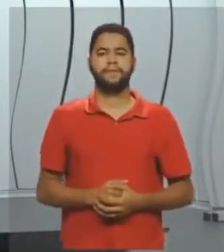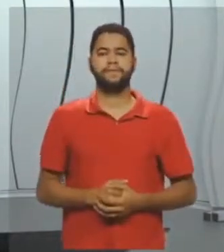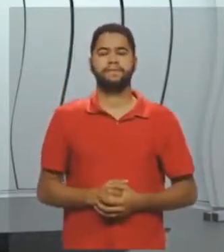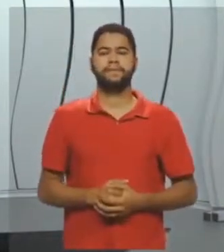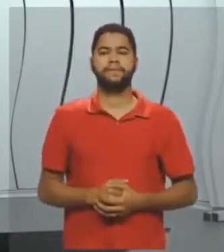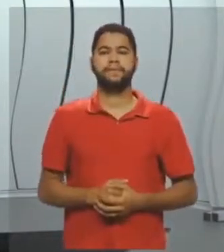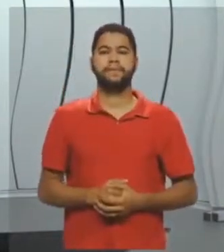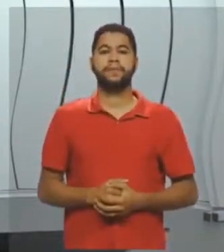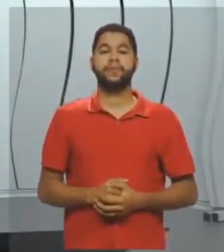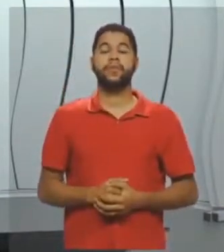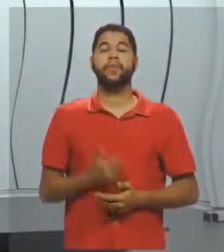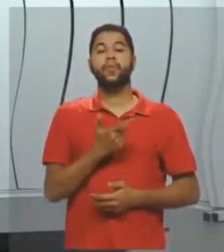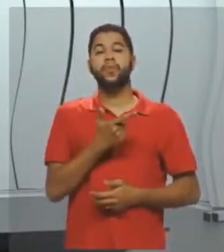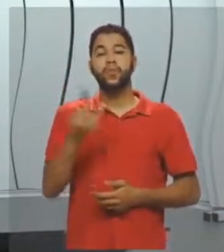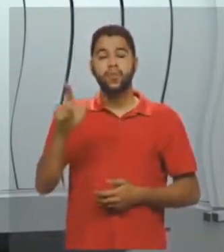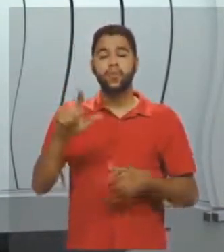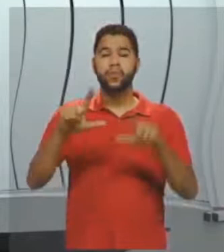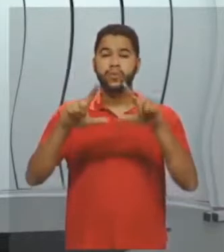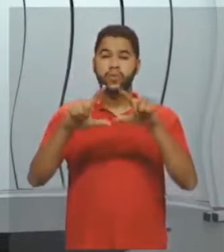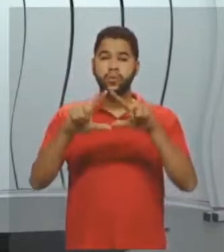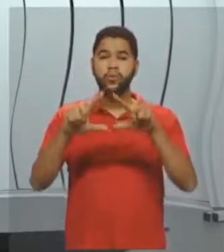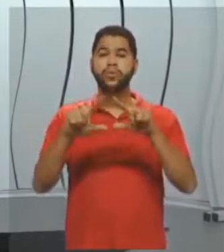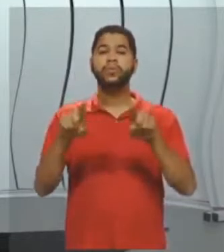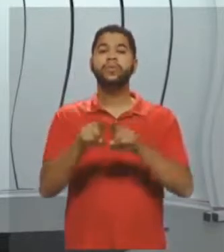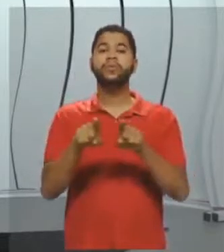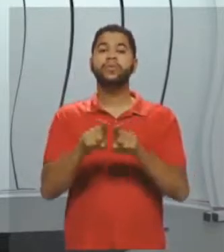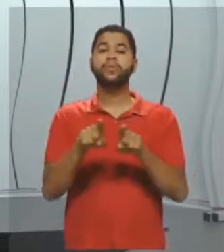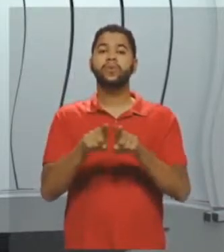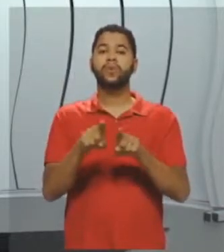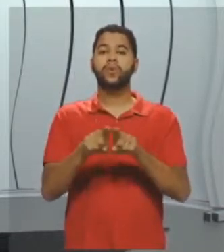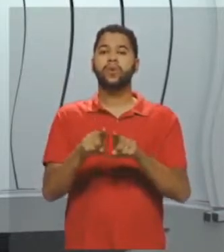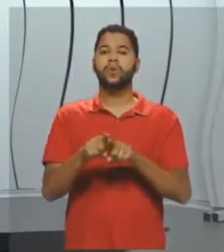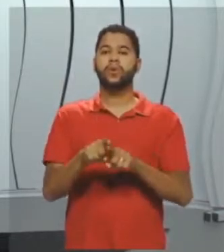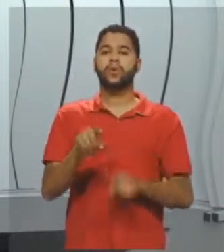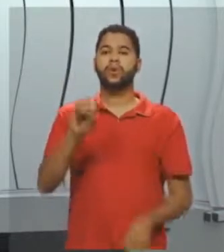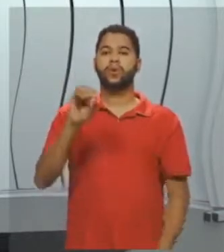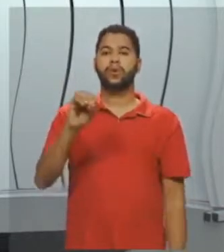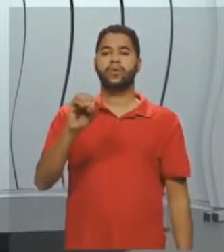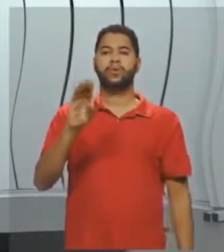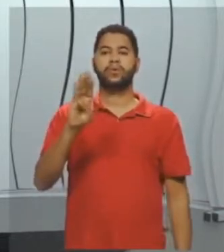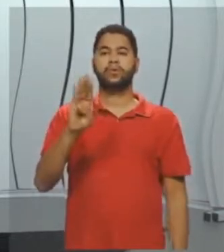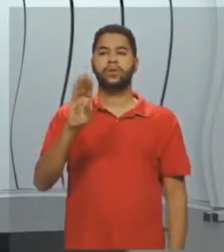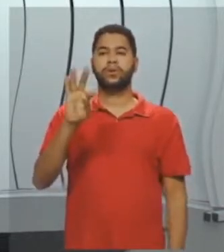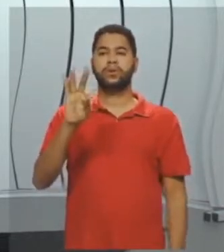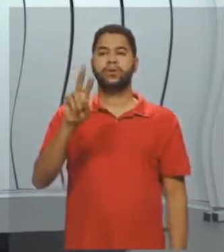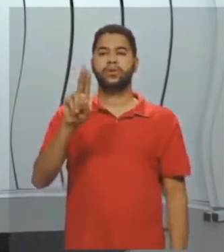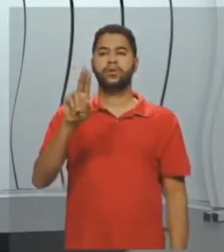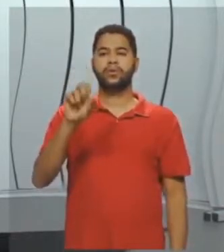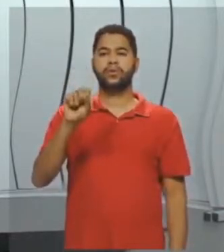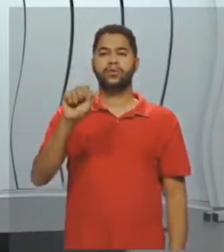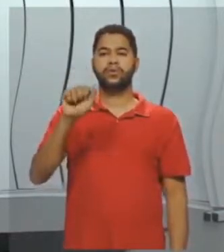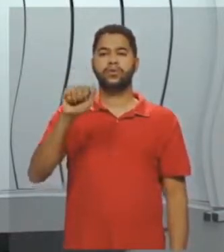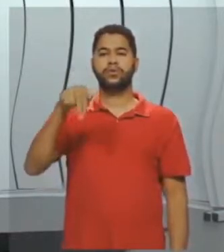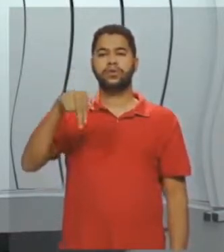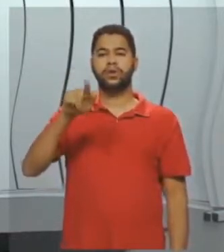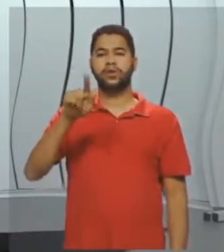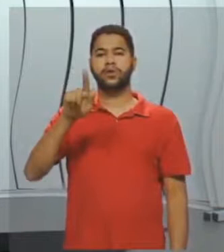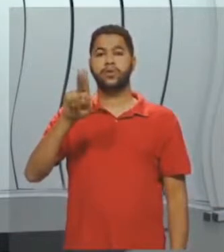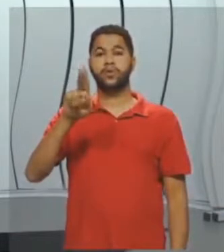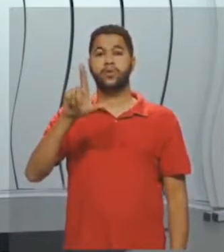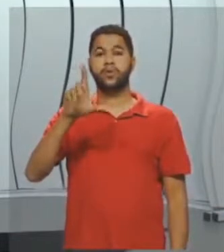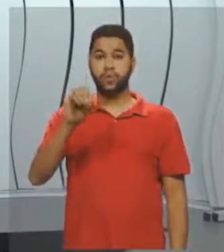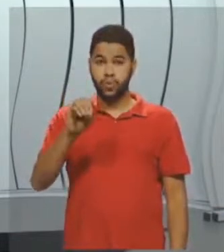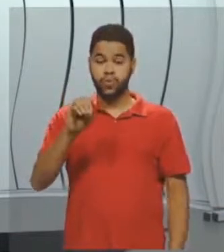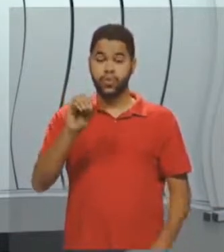Um outro triângulo é o triângulo, né? Ele possui um ângulo